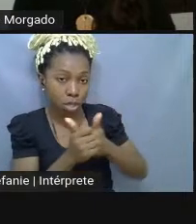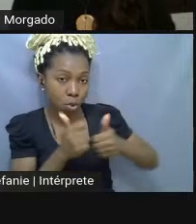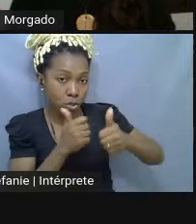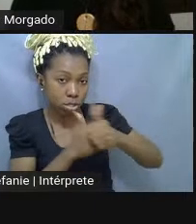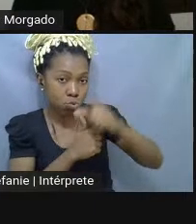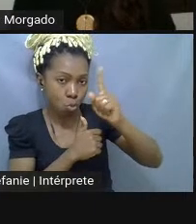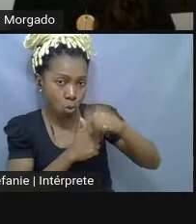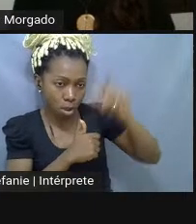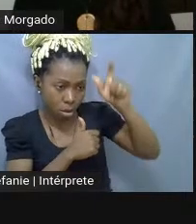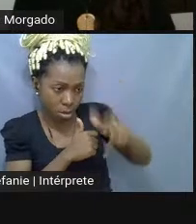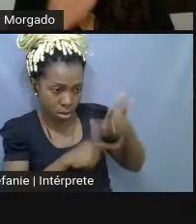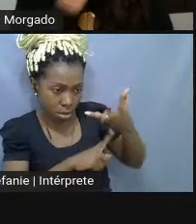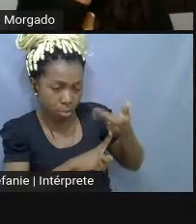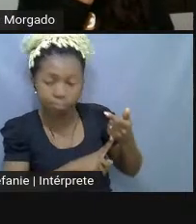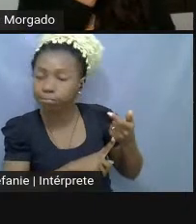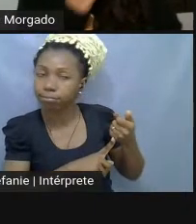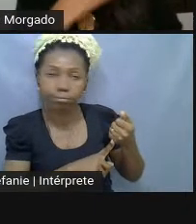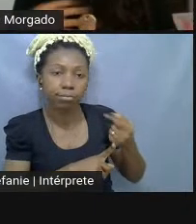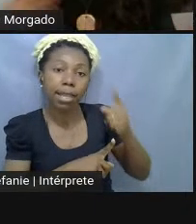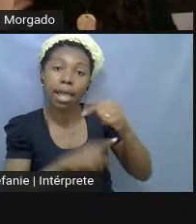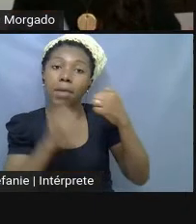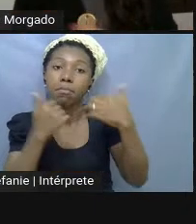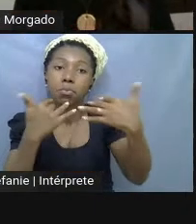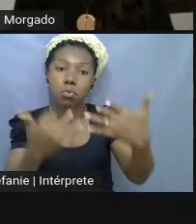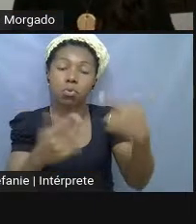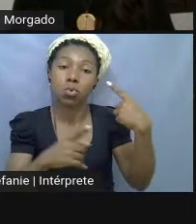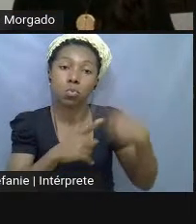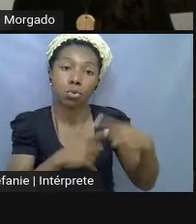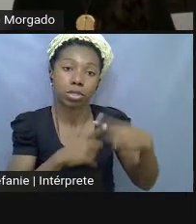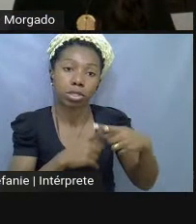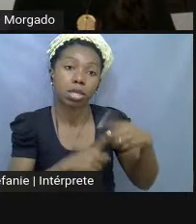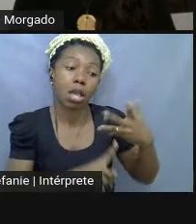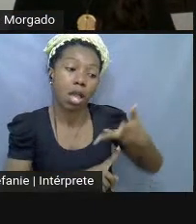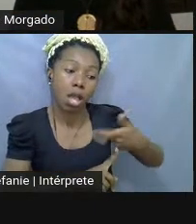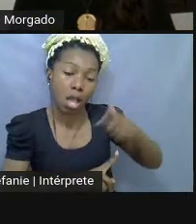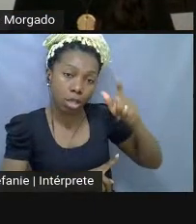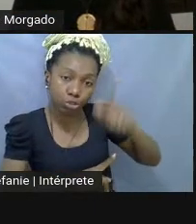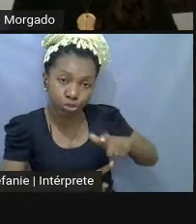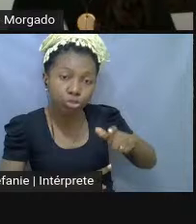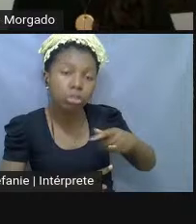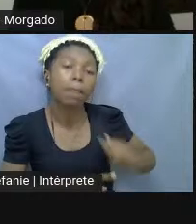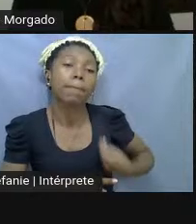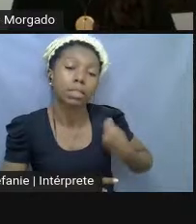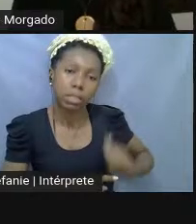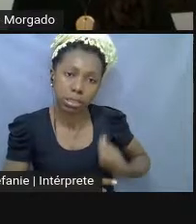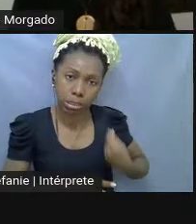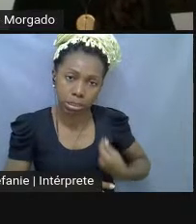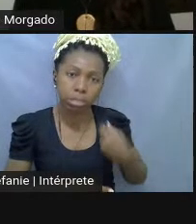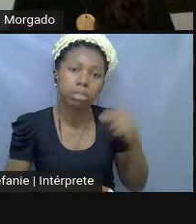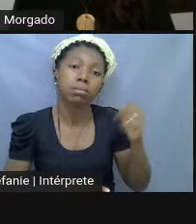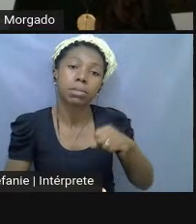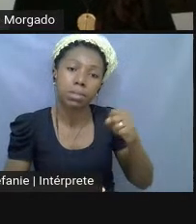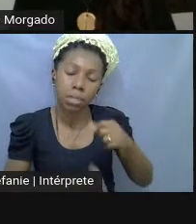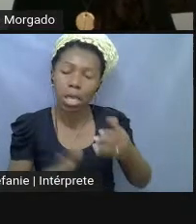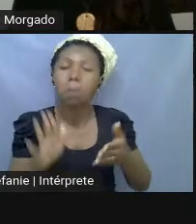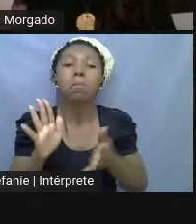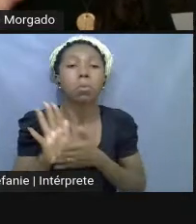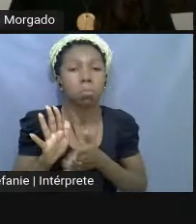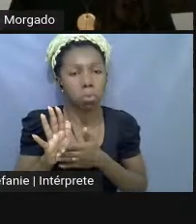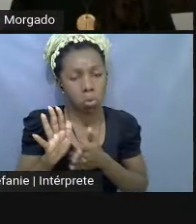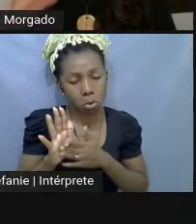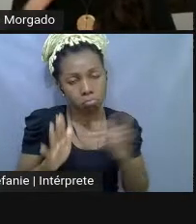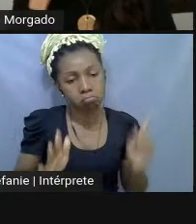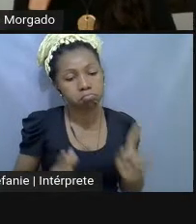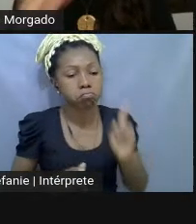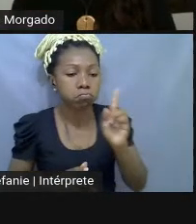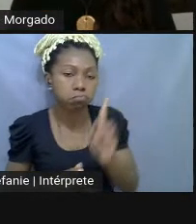experiência que o público vai ter. O artista pode estar ali envolvido, dependendo do tipo de proposição, mas